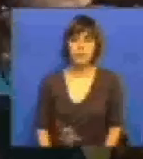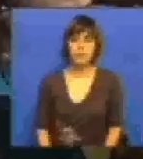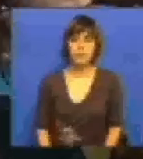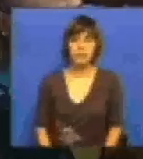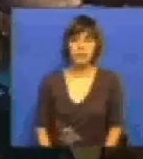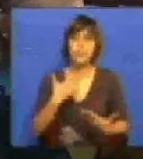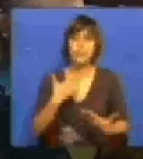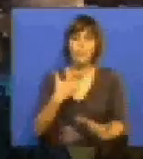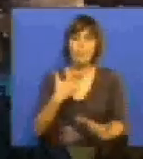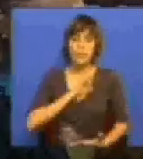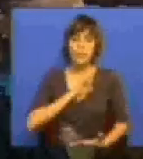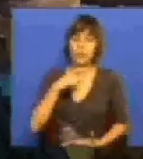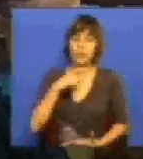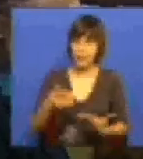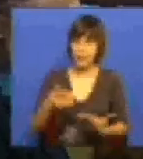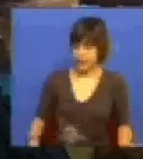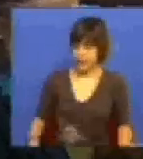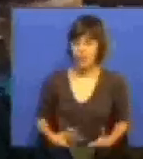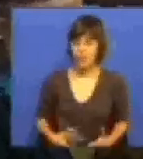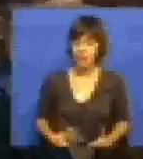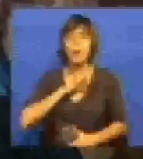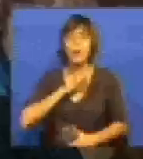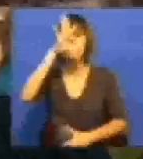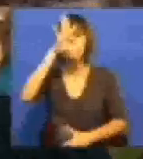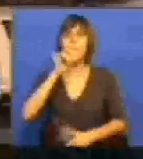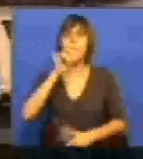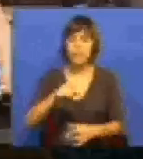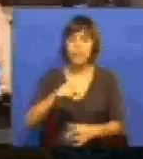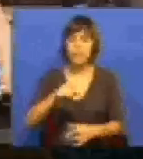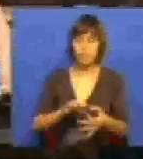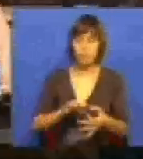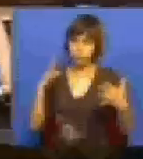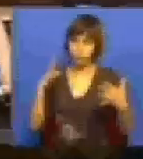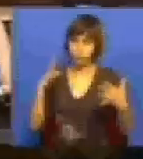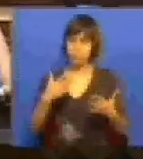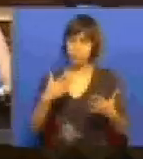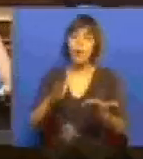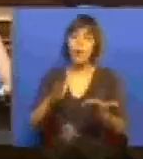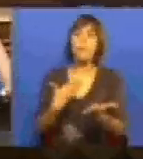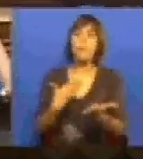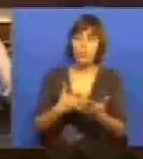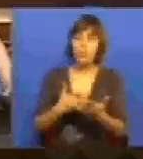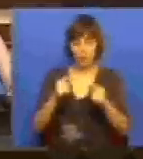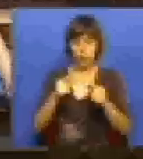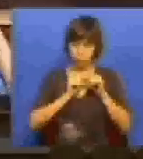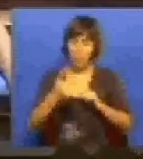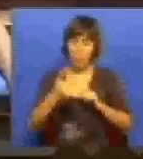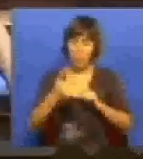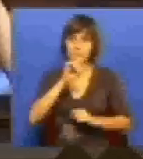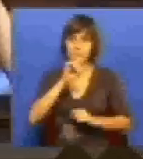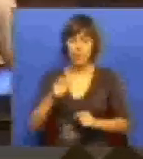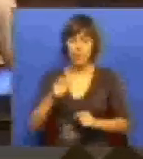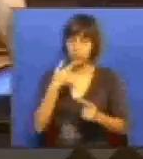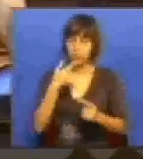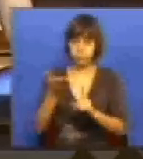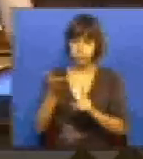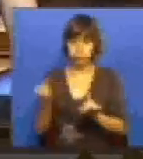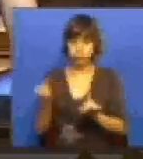Muito obrigada, Sr. Presidente. Sr. Ministro, Sr. Ministro, tem-nos proposto aqui ao longo desta manhã um exercício orwelliano.